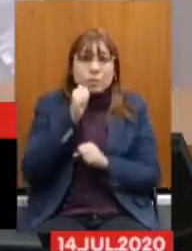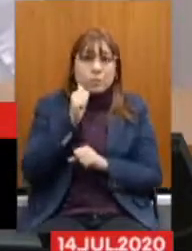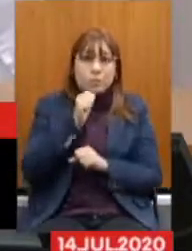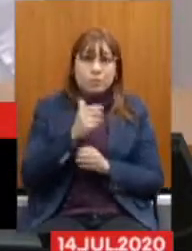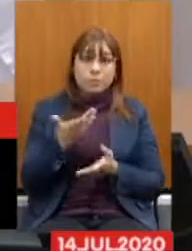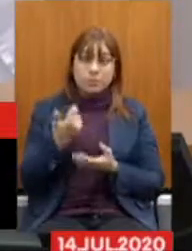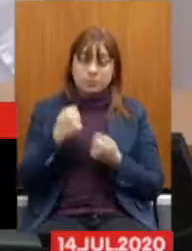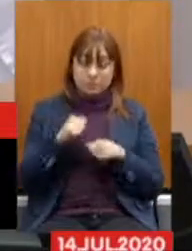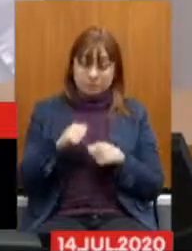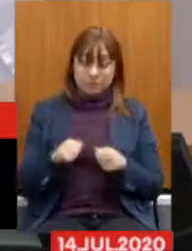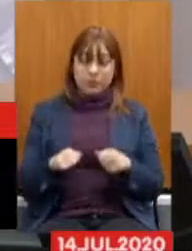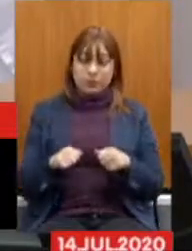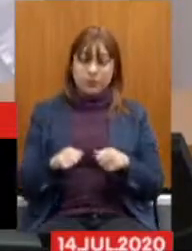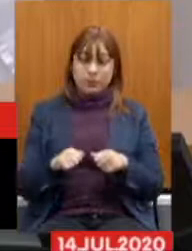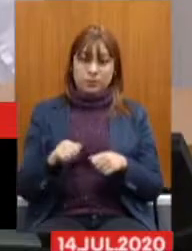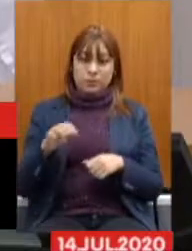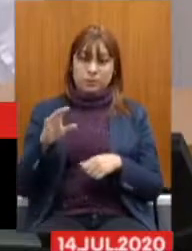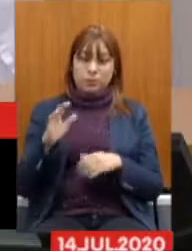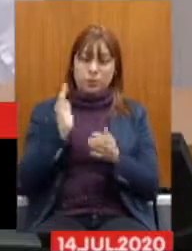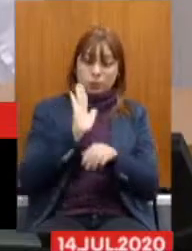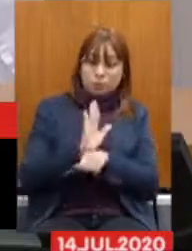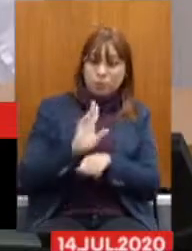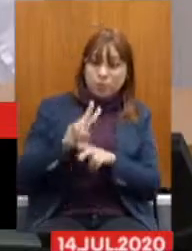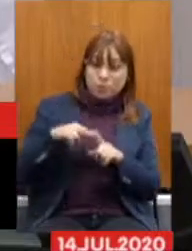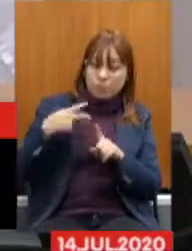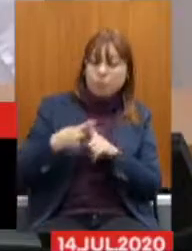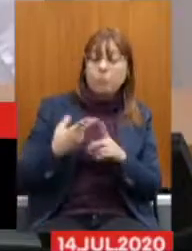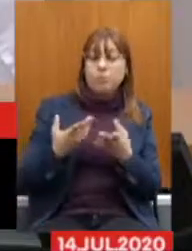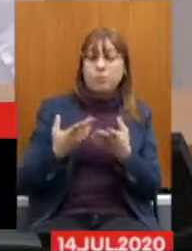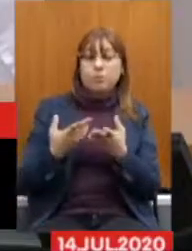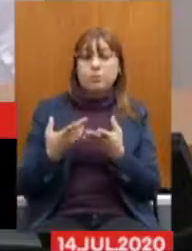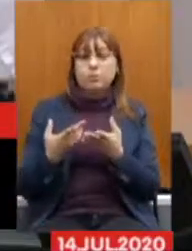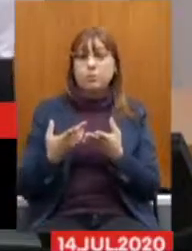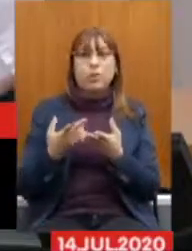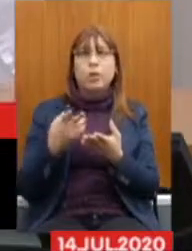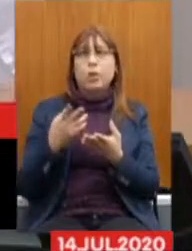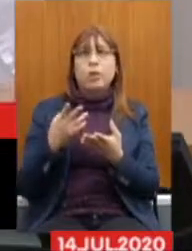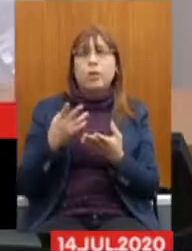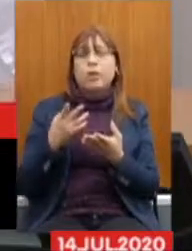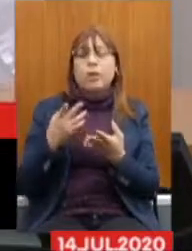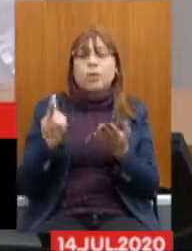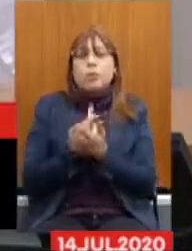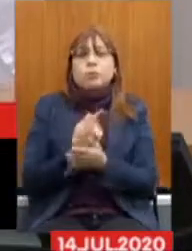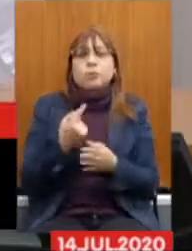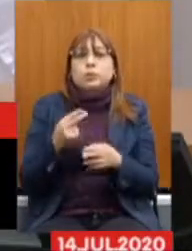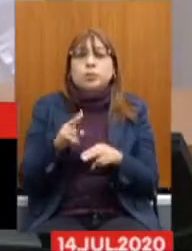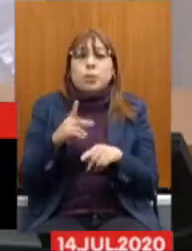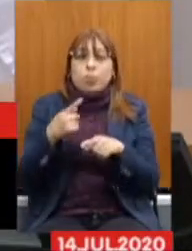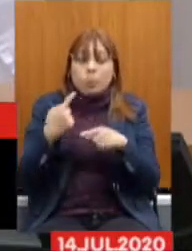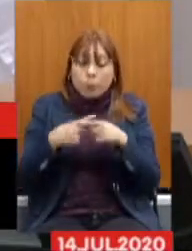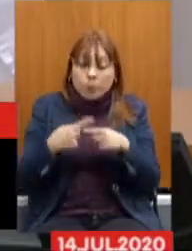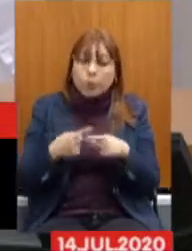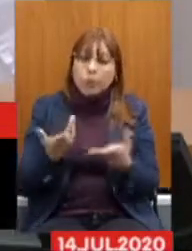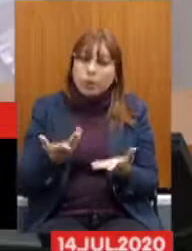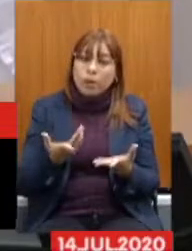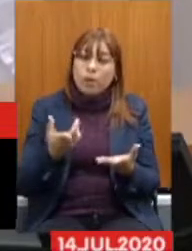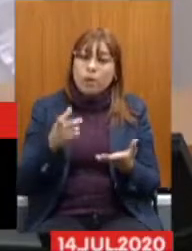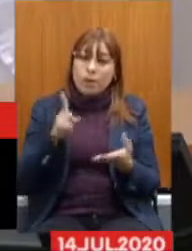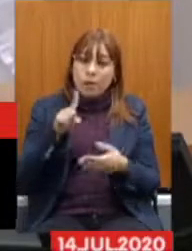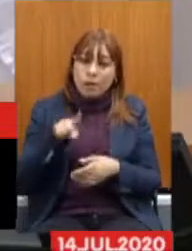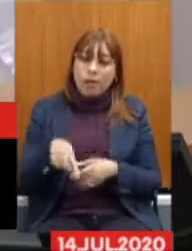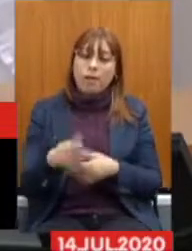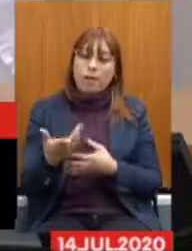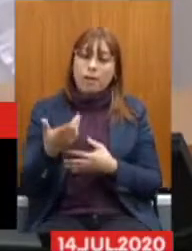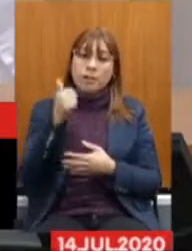contribuir menos E a idade menor Não surgiu Por acaso não São estudos científicos De que a mulher